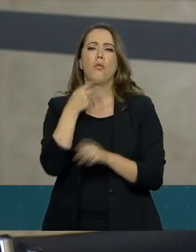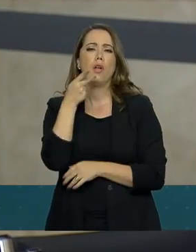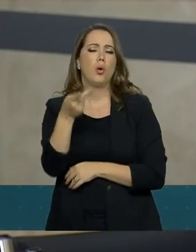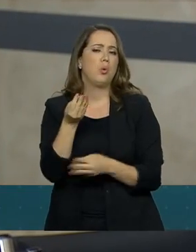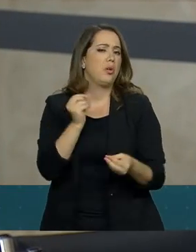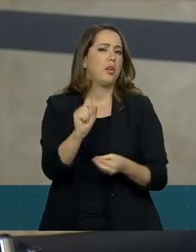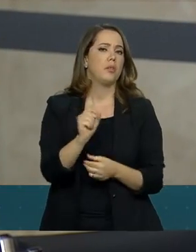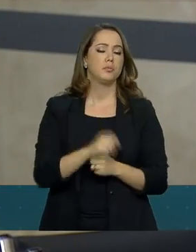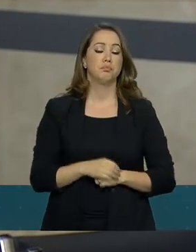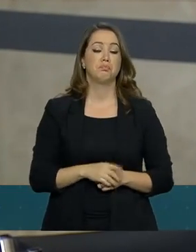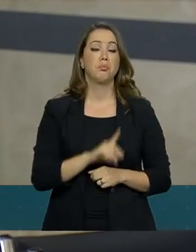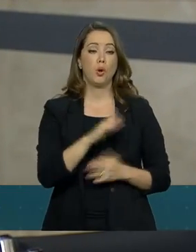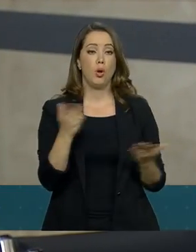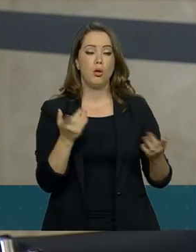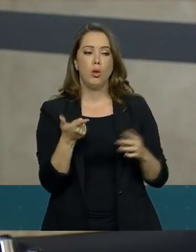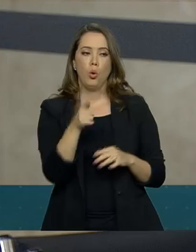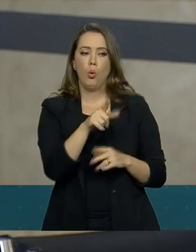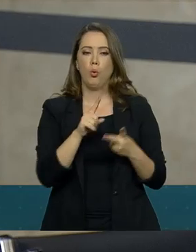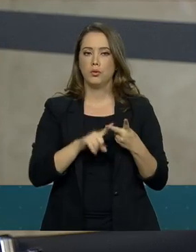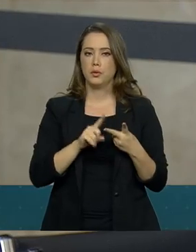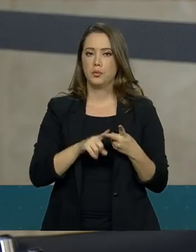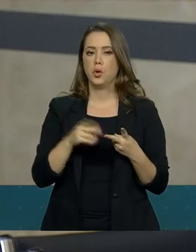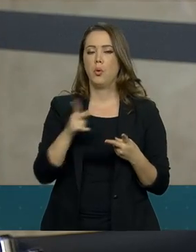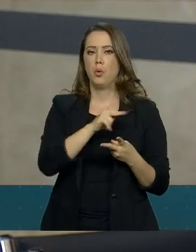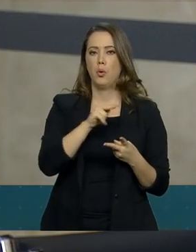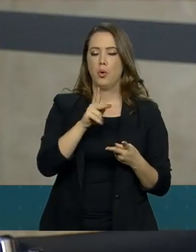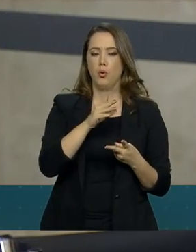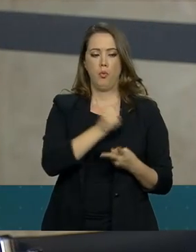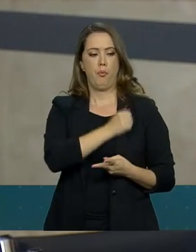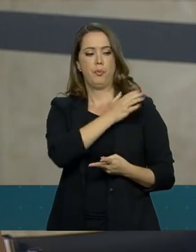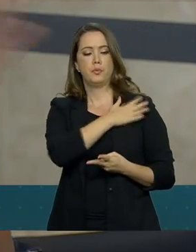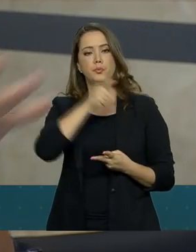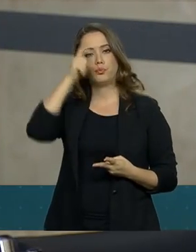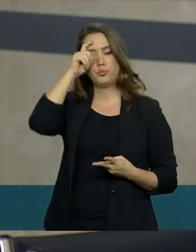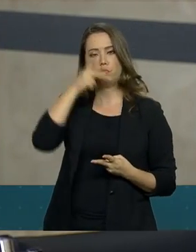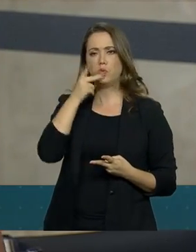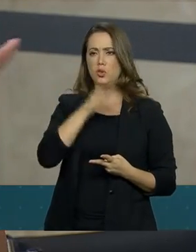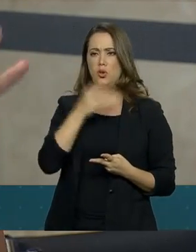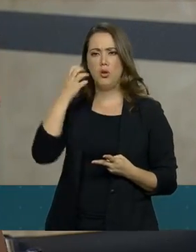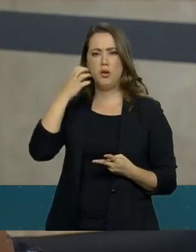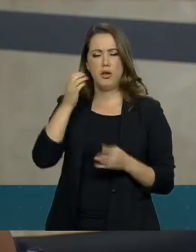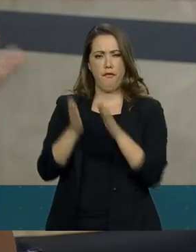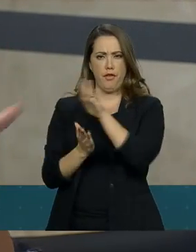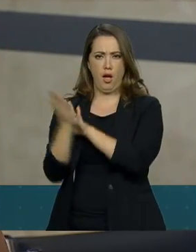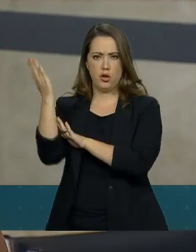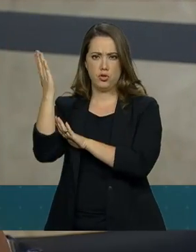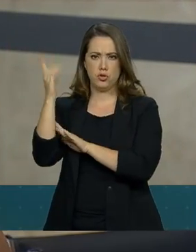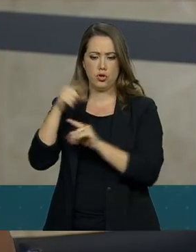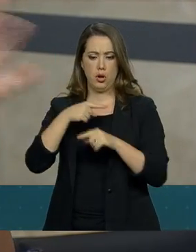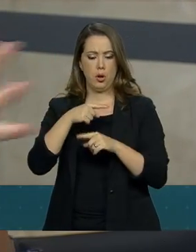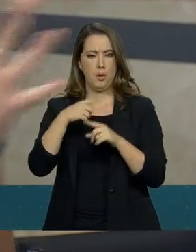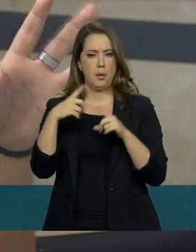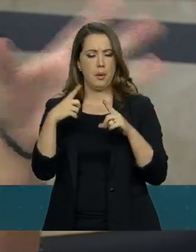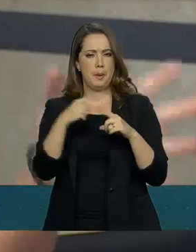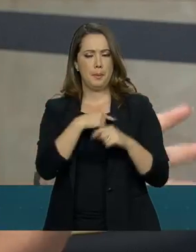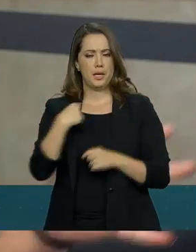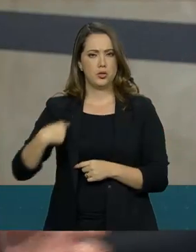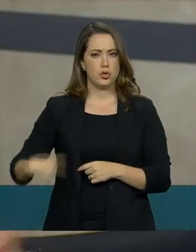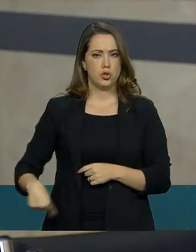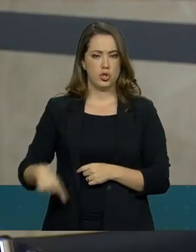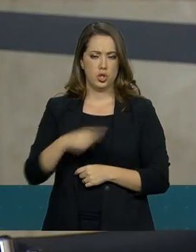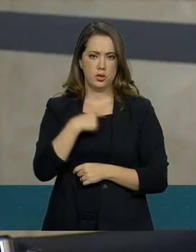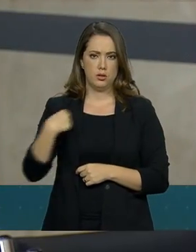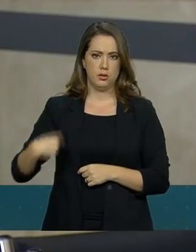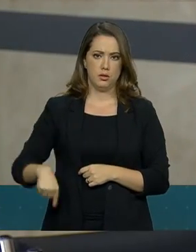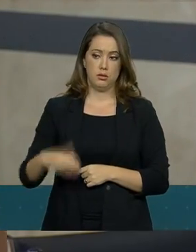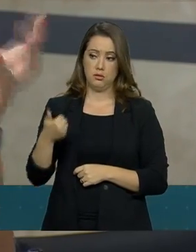que ele vai à China durante dez dias agora, em maio já. Diante desses ruídos aí que estão havendo com o filho